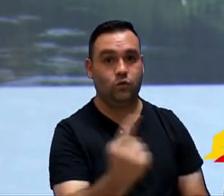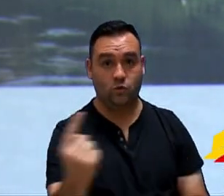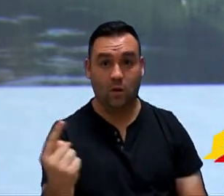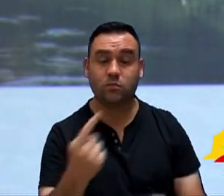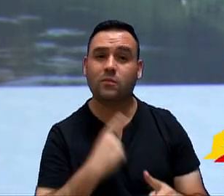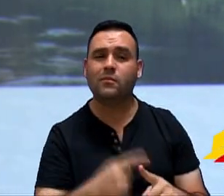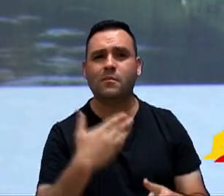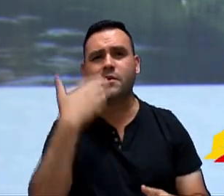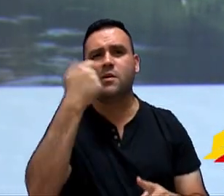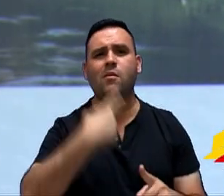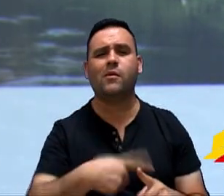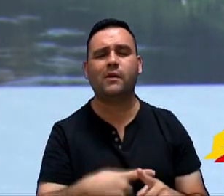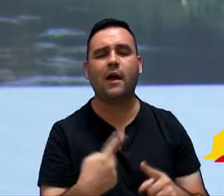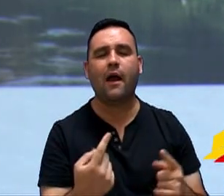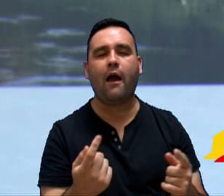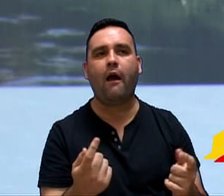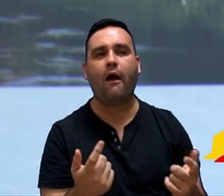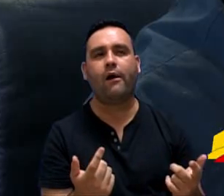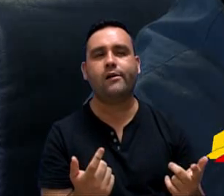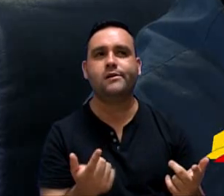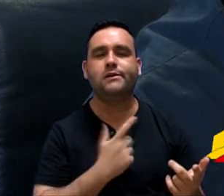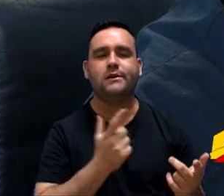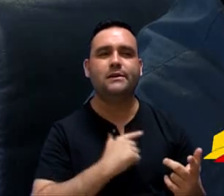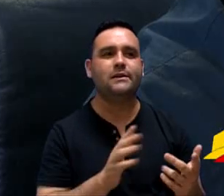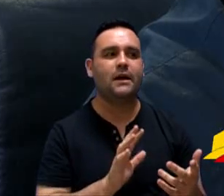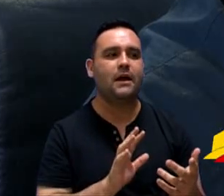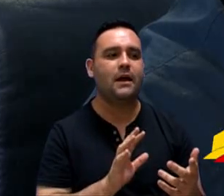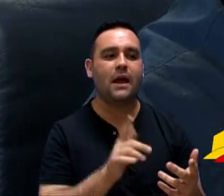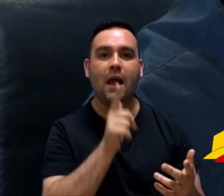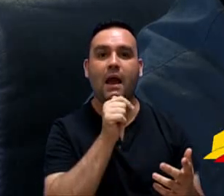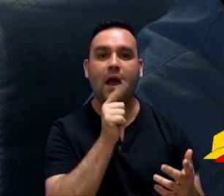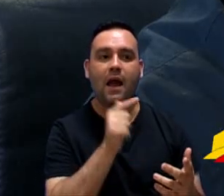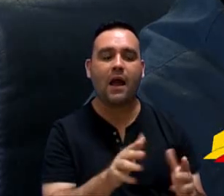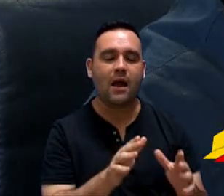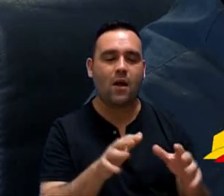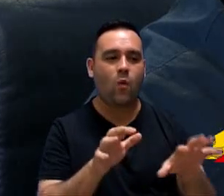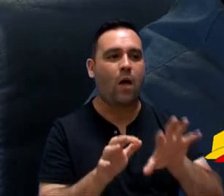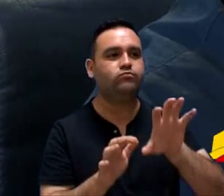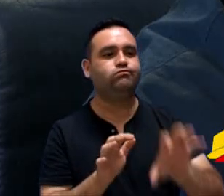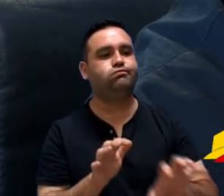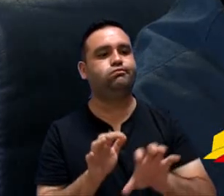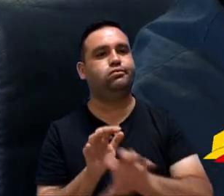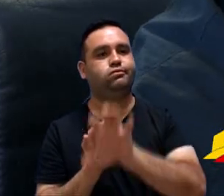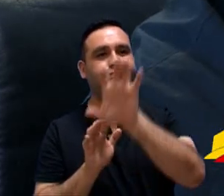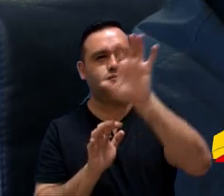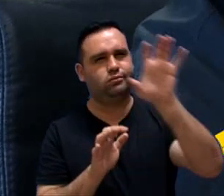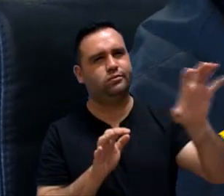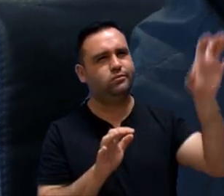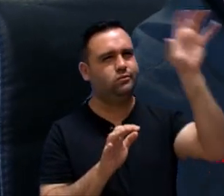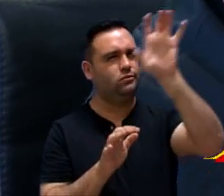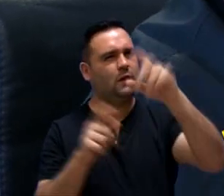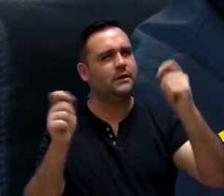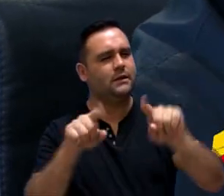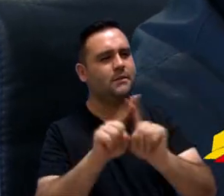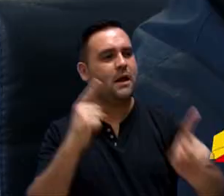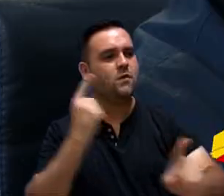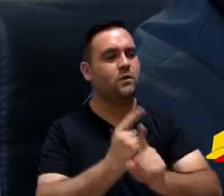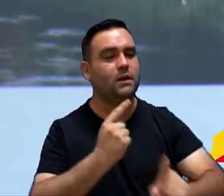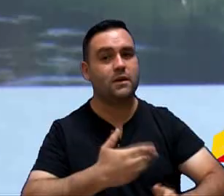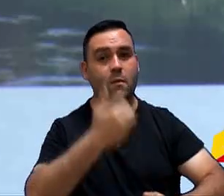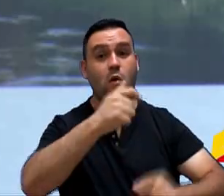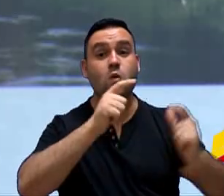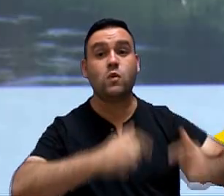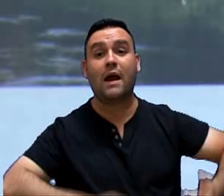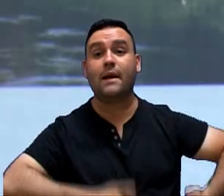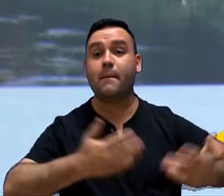por causa que vai se criar centros de distribuição regionalizados, onde você pode detectar melhor